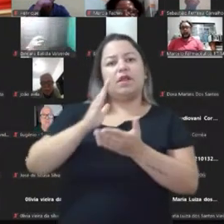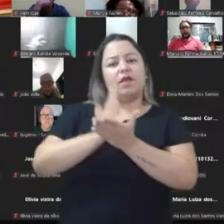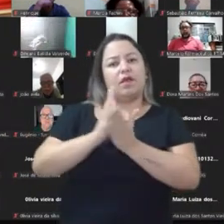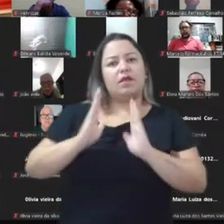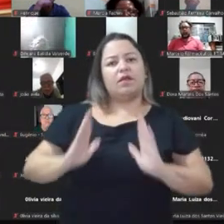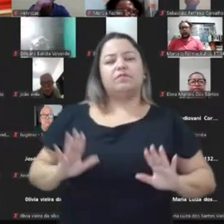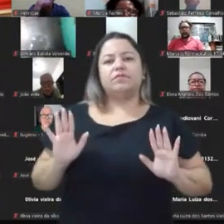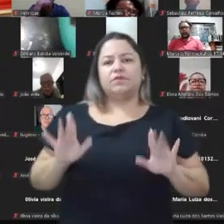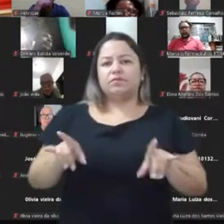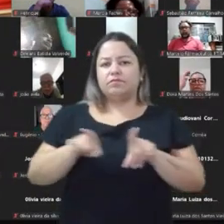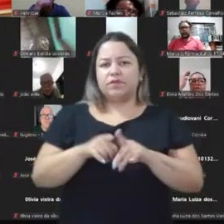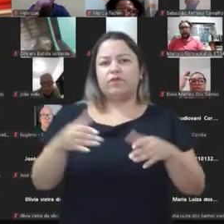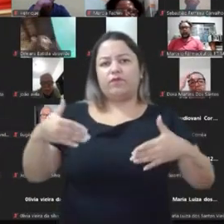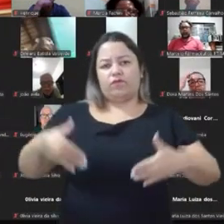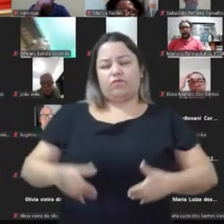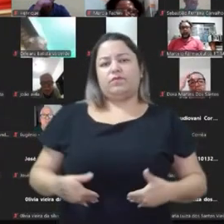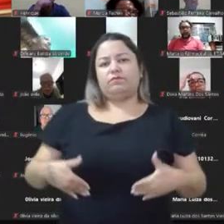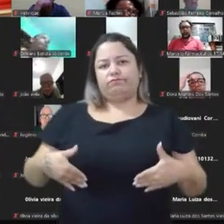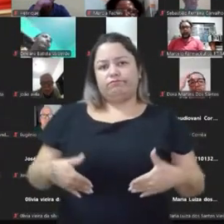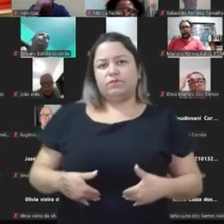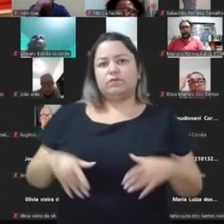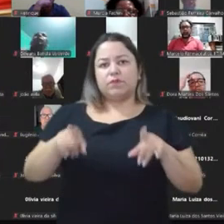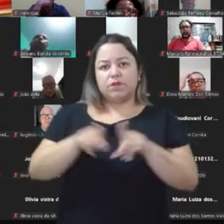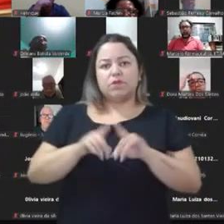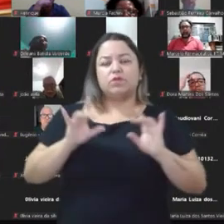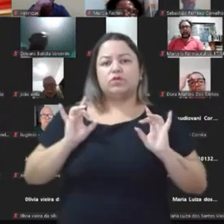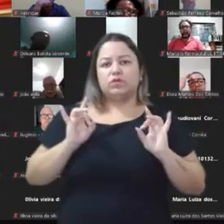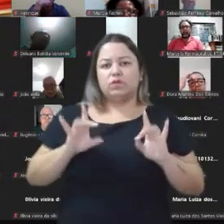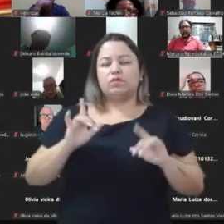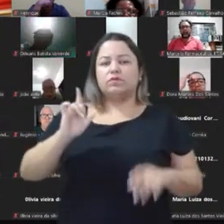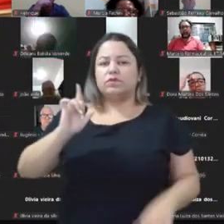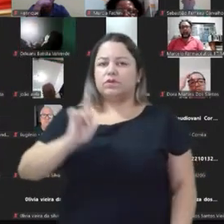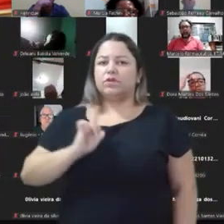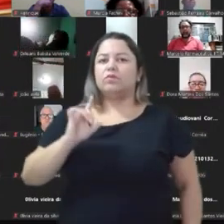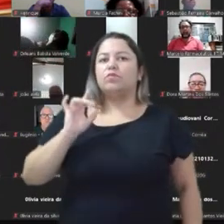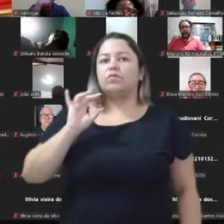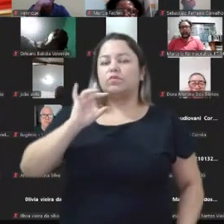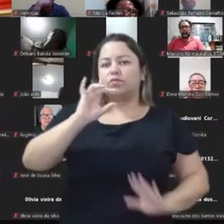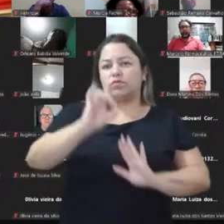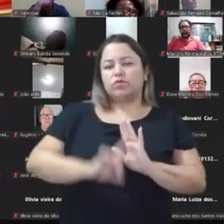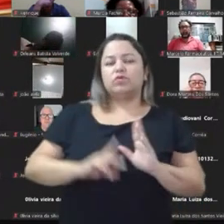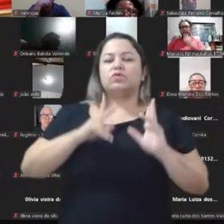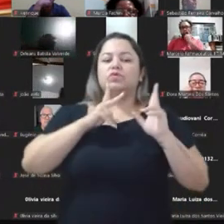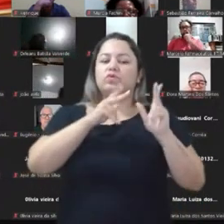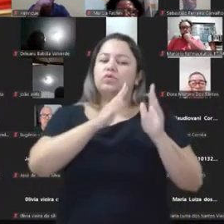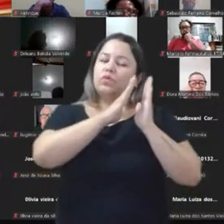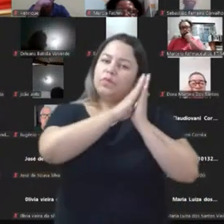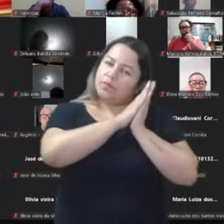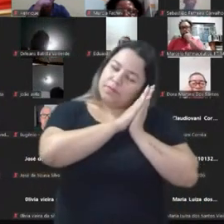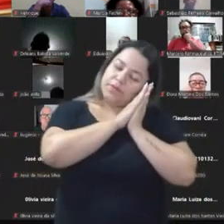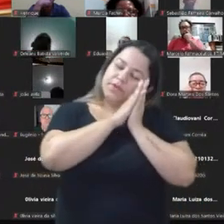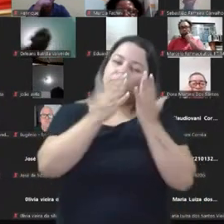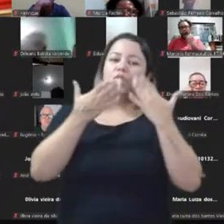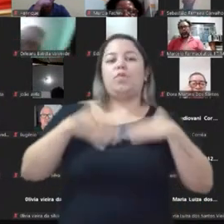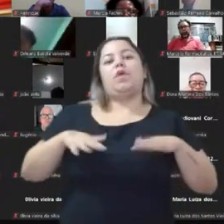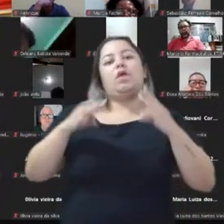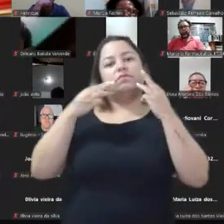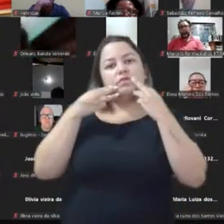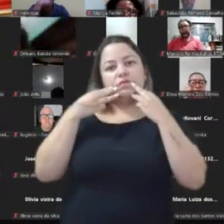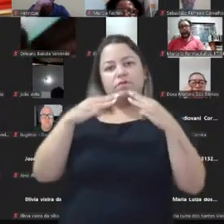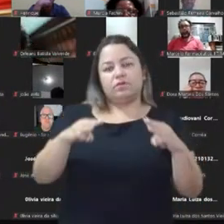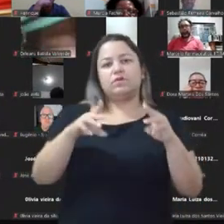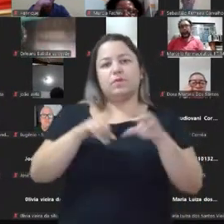também a fome a gente consiga eliminar. Só assim nós teremos o direito de dormir tranquilo, porque temos a nossa missão cumprida